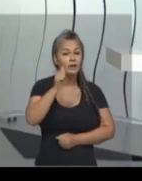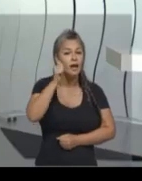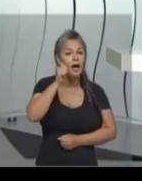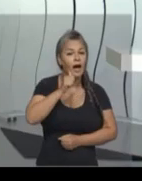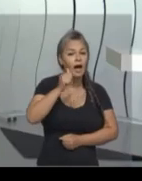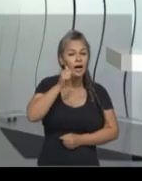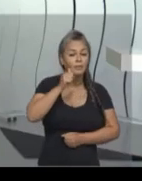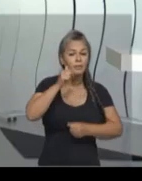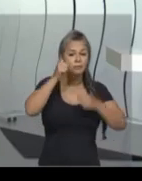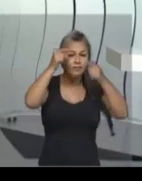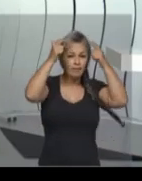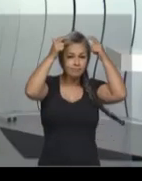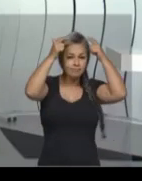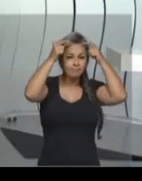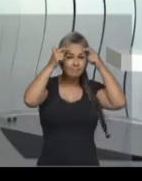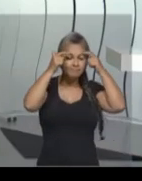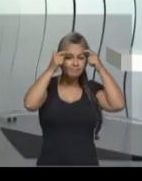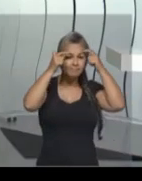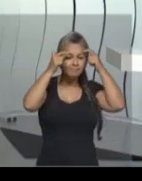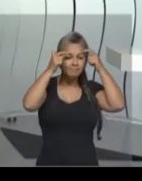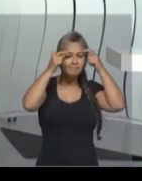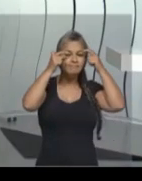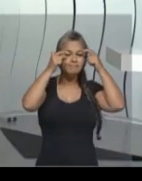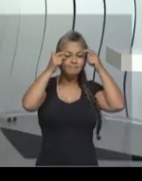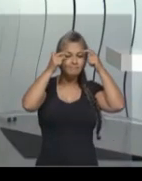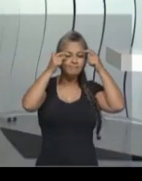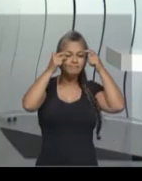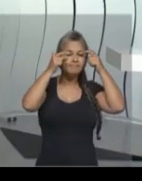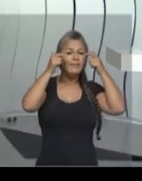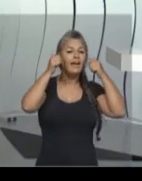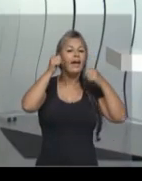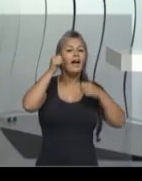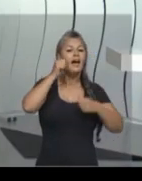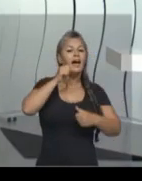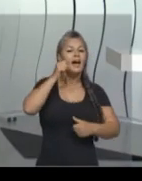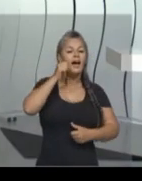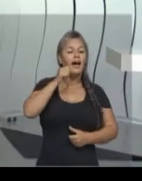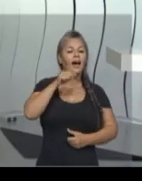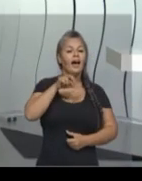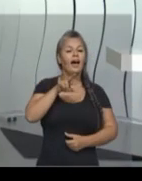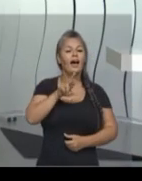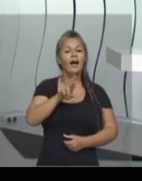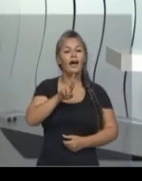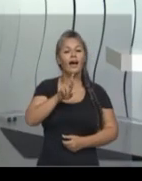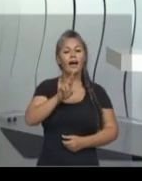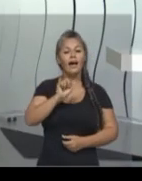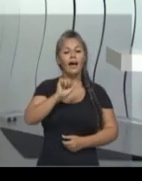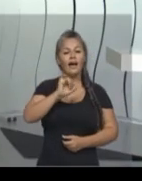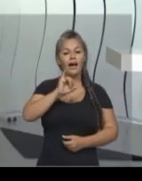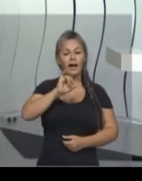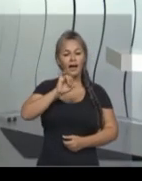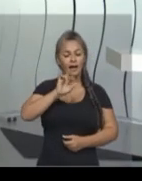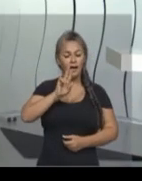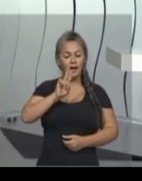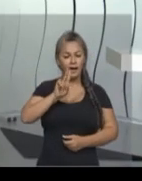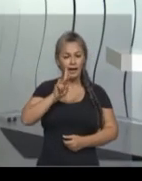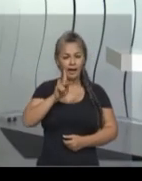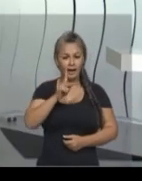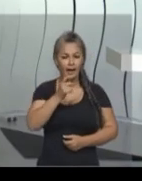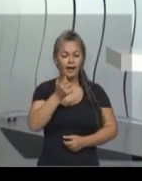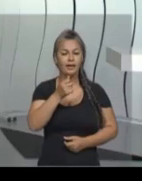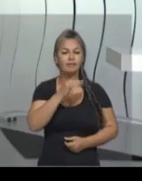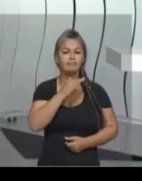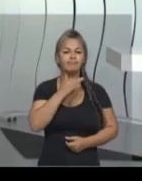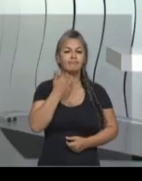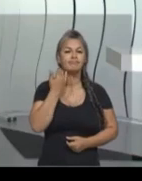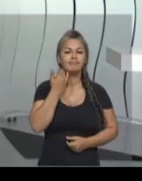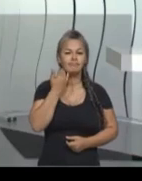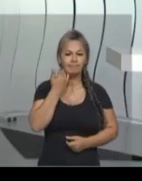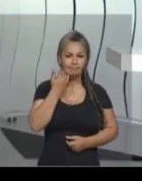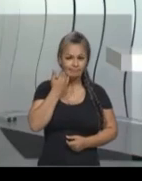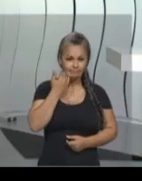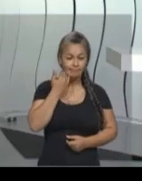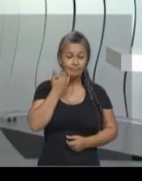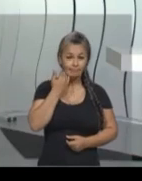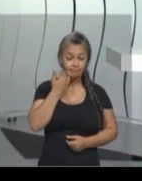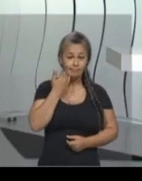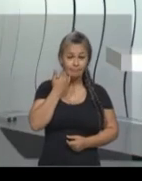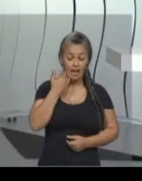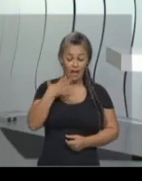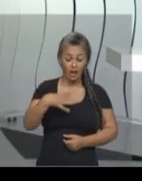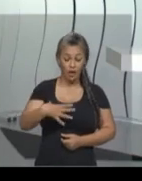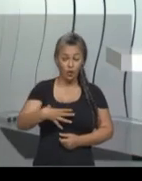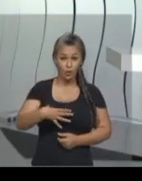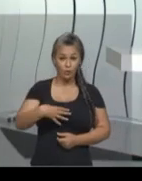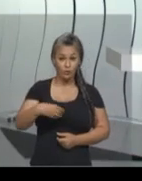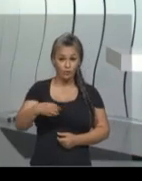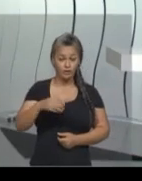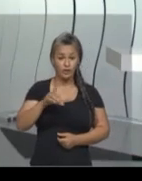morreu. Dom João foi, então, coroado rei de Portugal com o